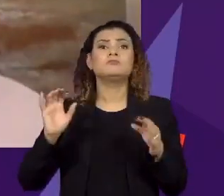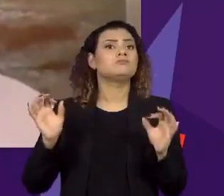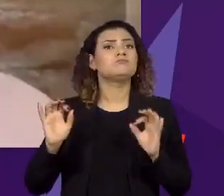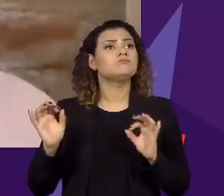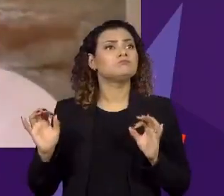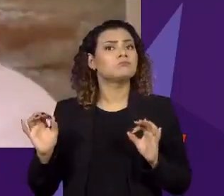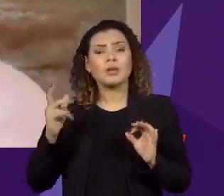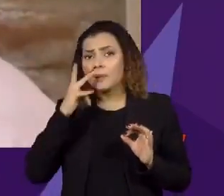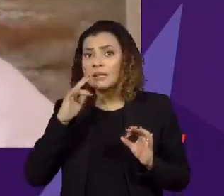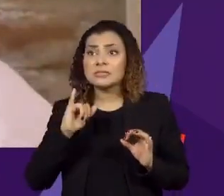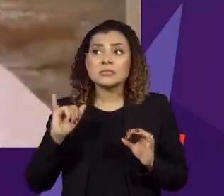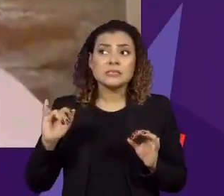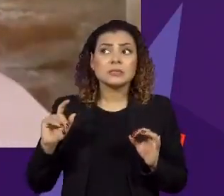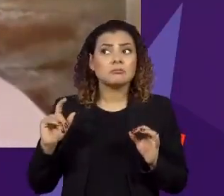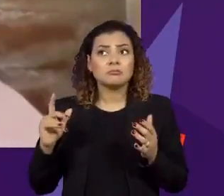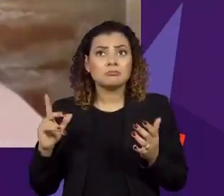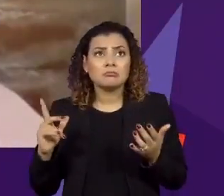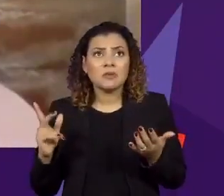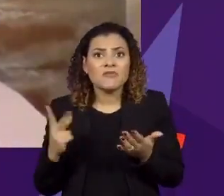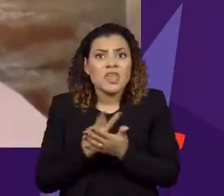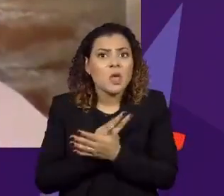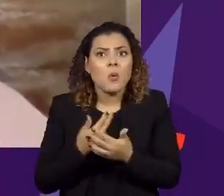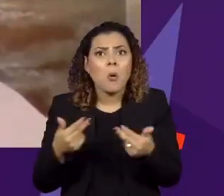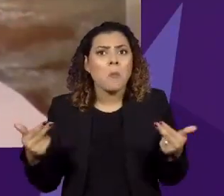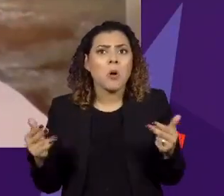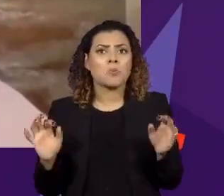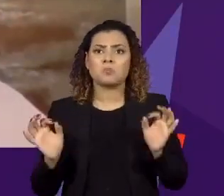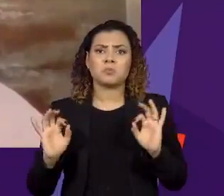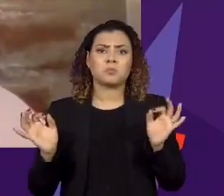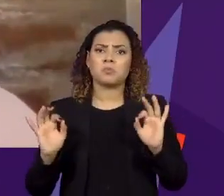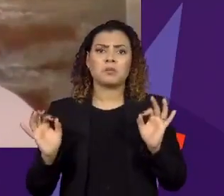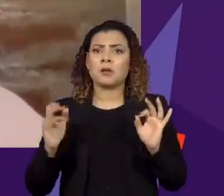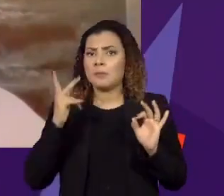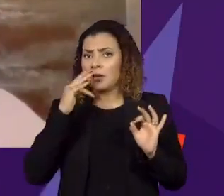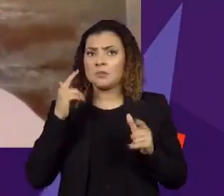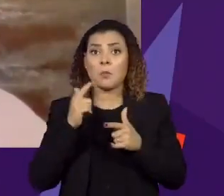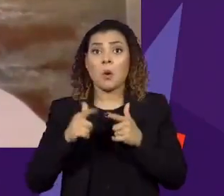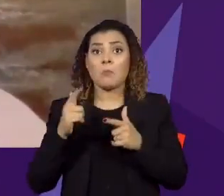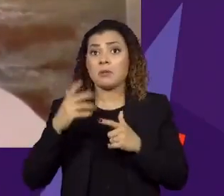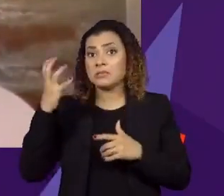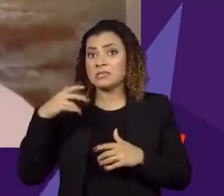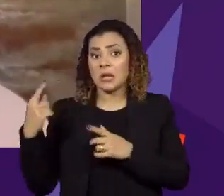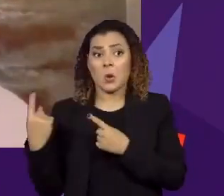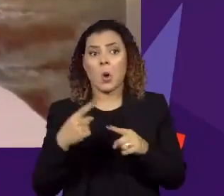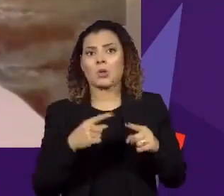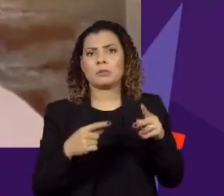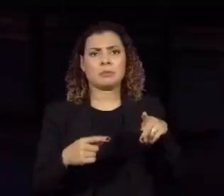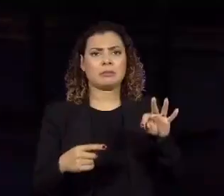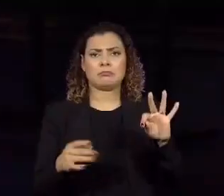nada de sério foi indicado contra o PT.